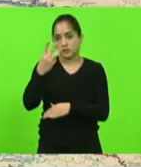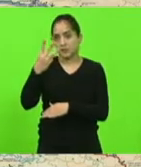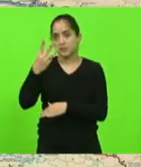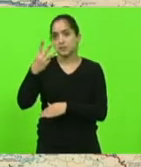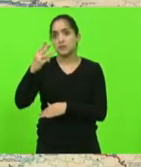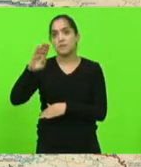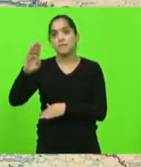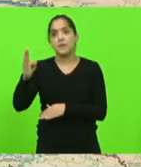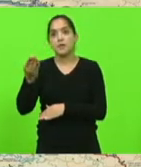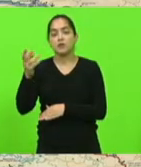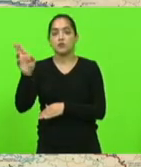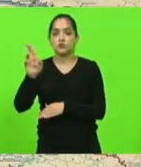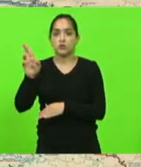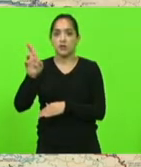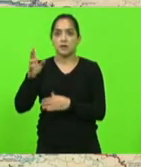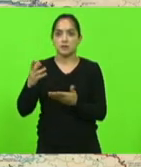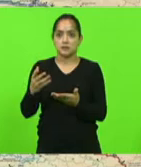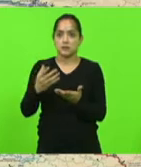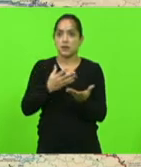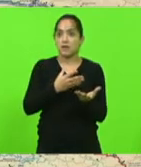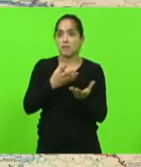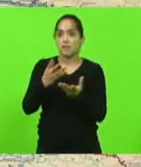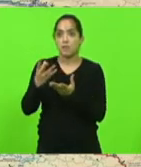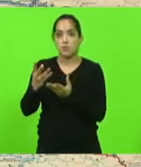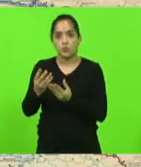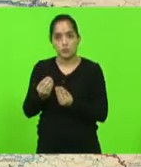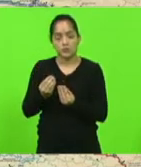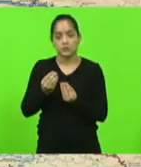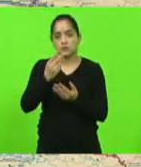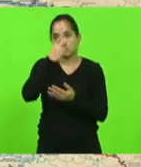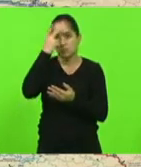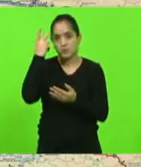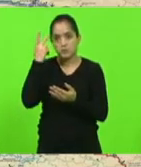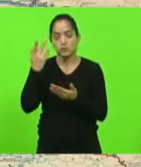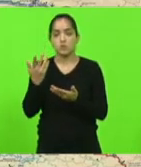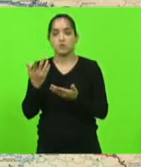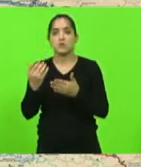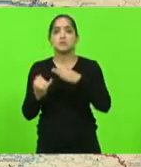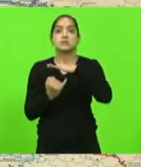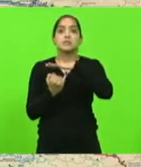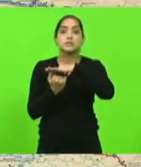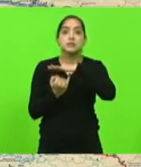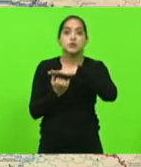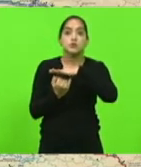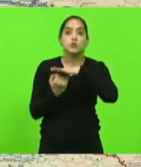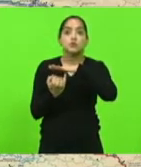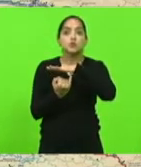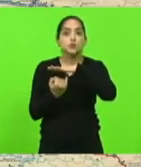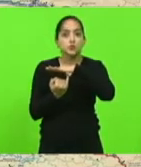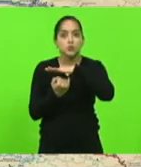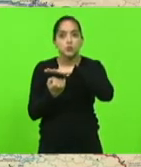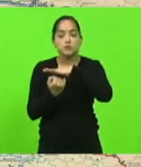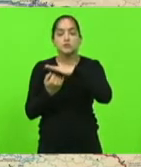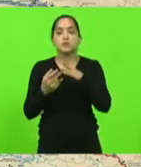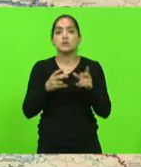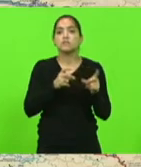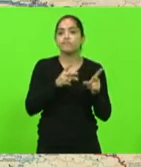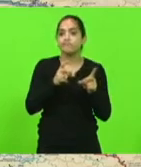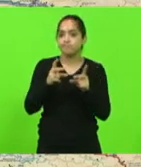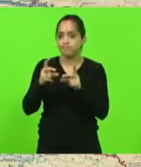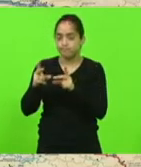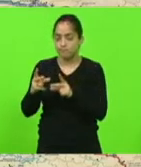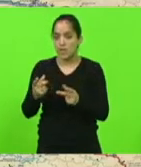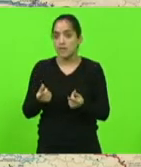muita gente muita indústria muito comércio muita riqueza e